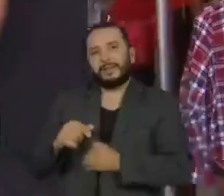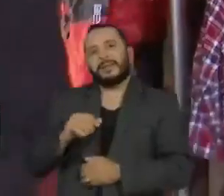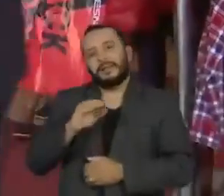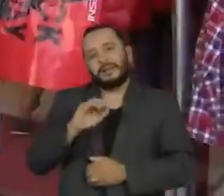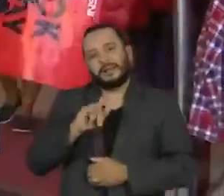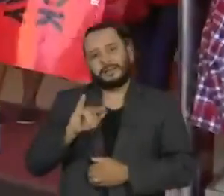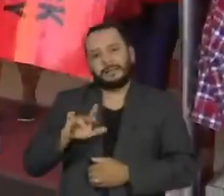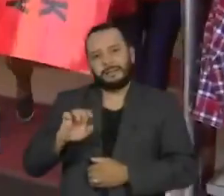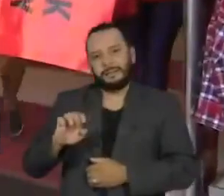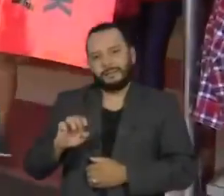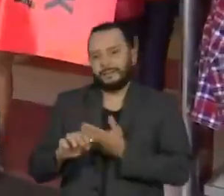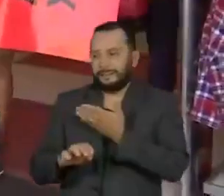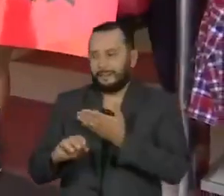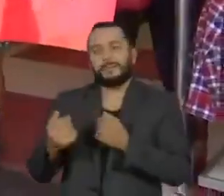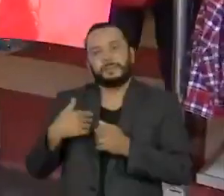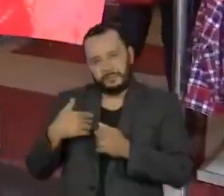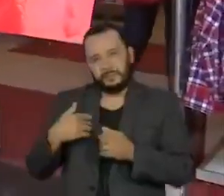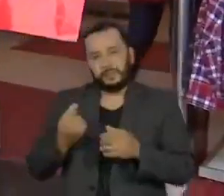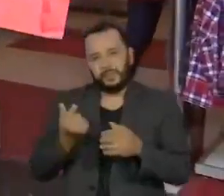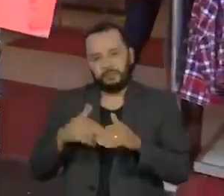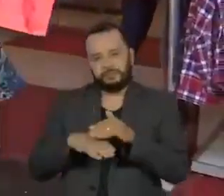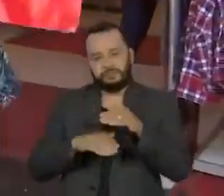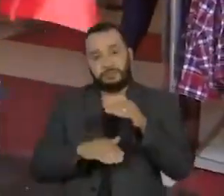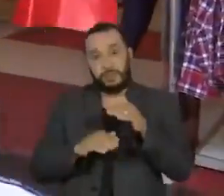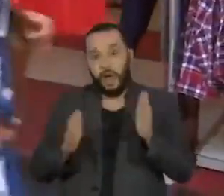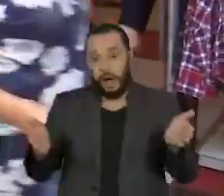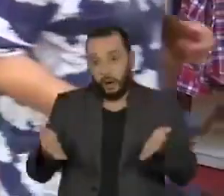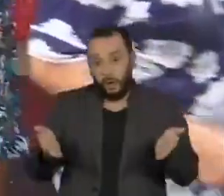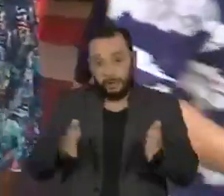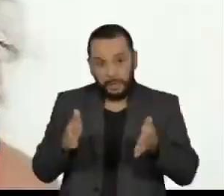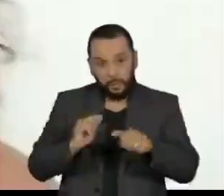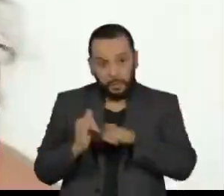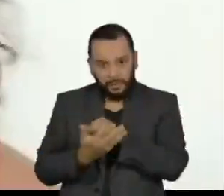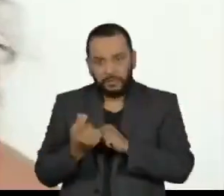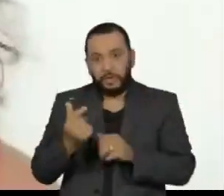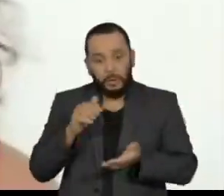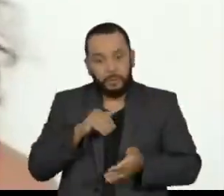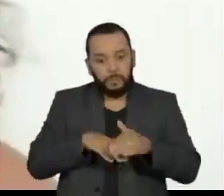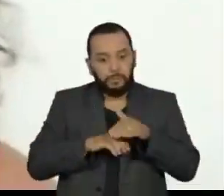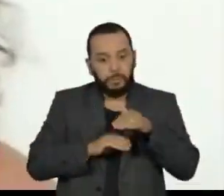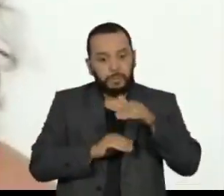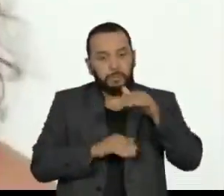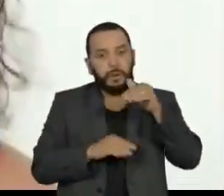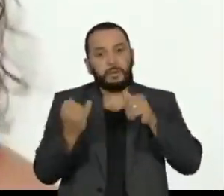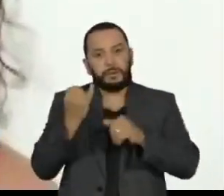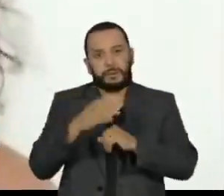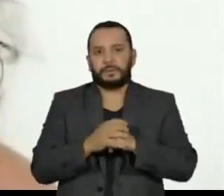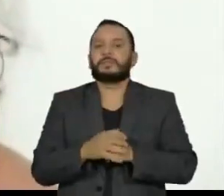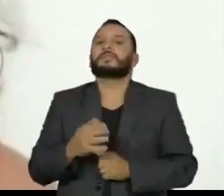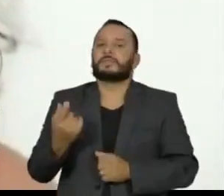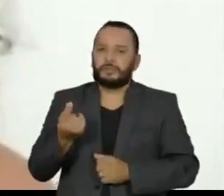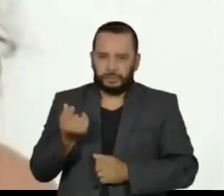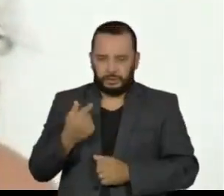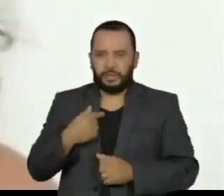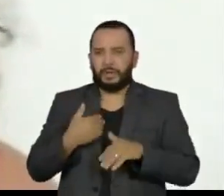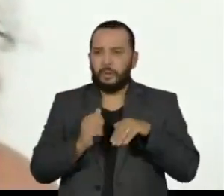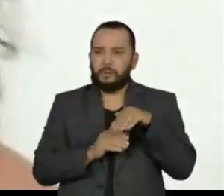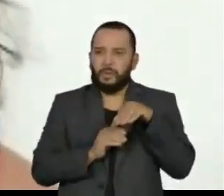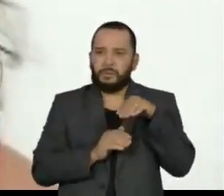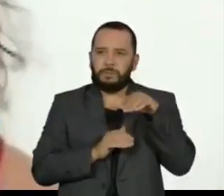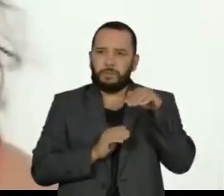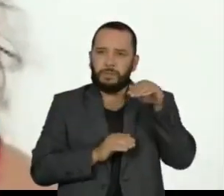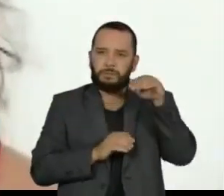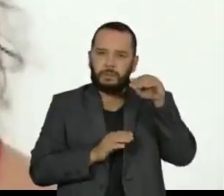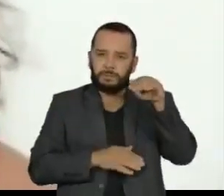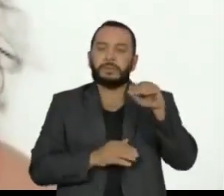Gleice. E quando a pandemia chegou, ele fez bastante diferença. Esse dinheiro que eu comecei a poupar lá atrás me